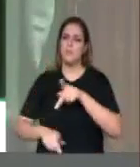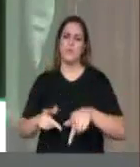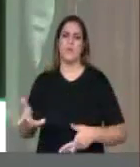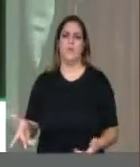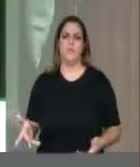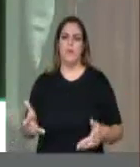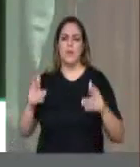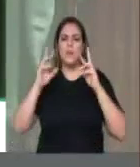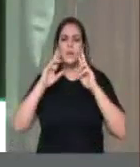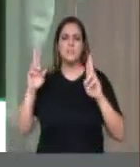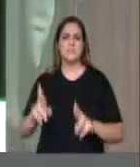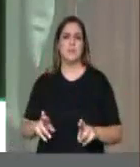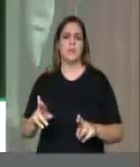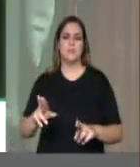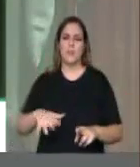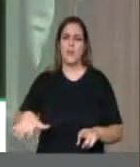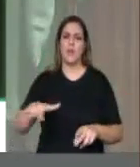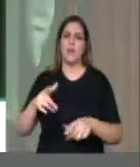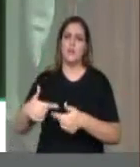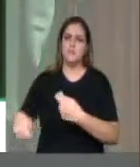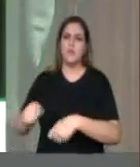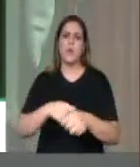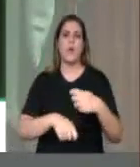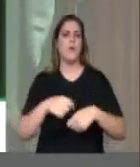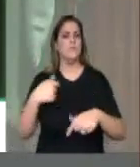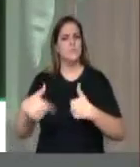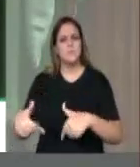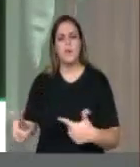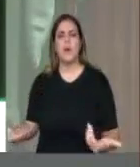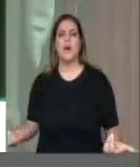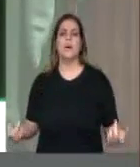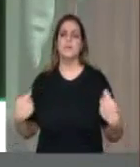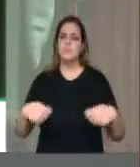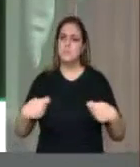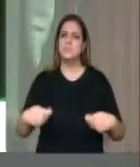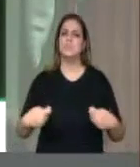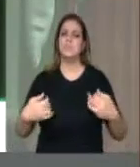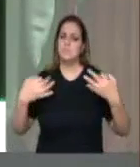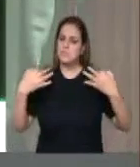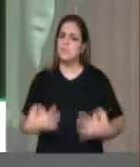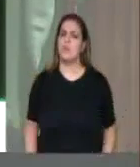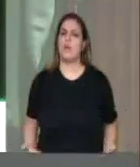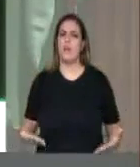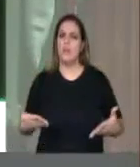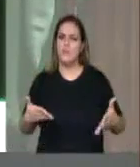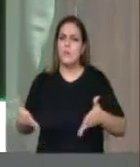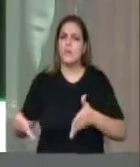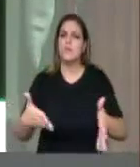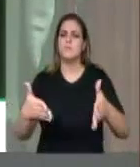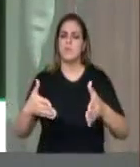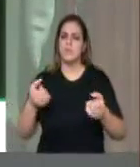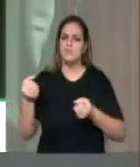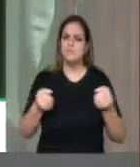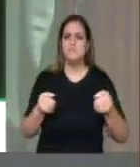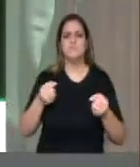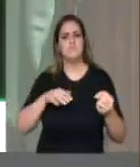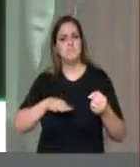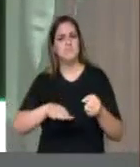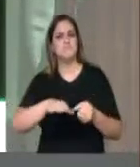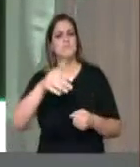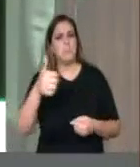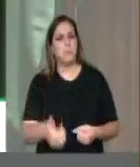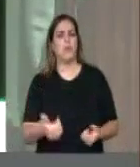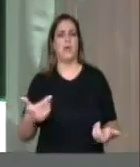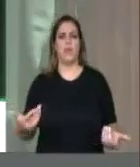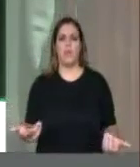para que possa respeitar o setor produtivo do Espírito Santo e nos entregue estradas decentes. Nós vamos trabalhar, vamos produzir riqueza e